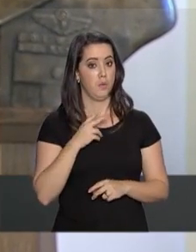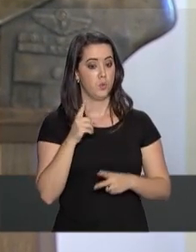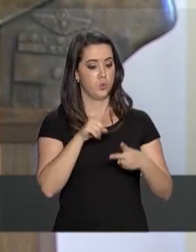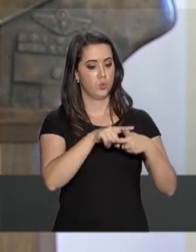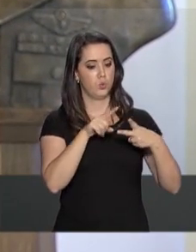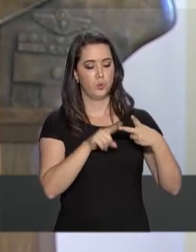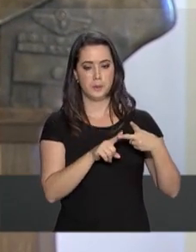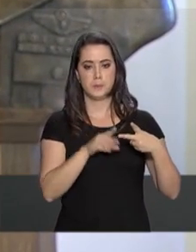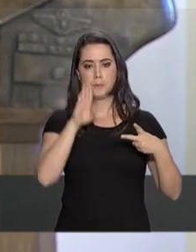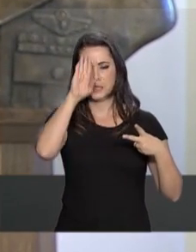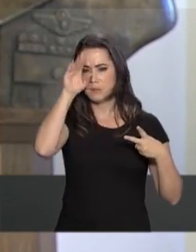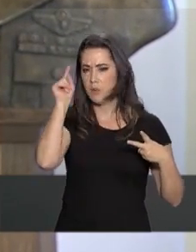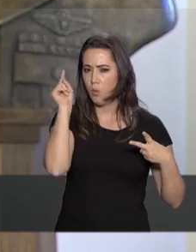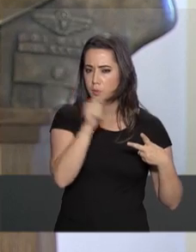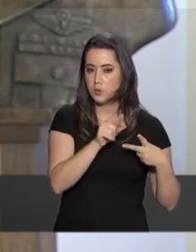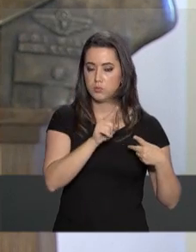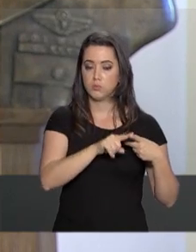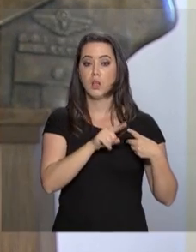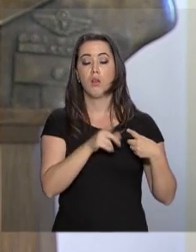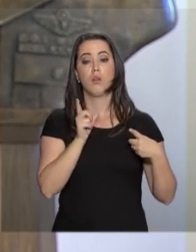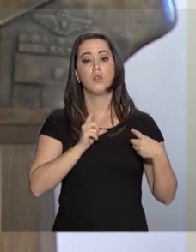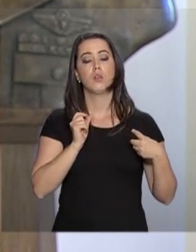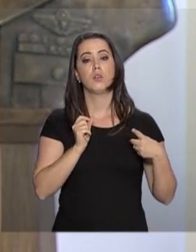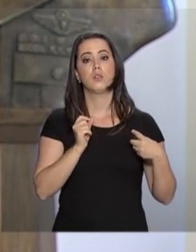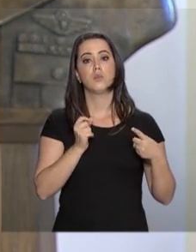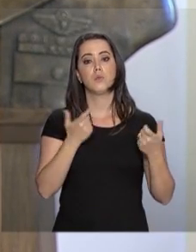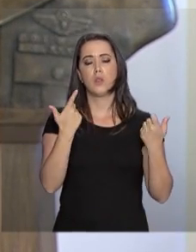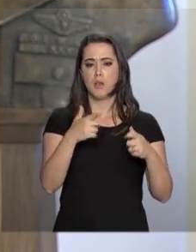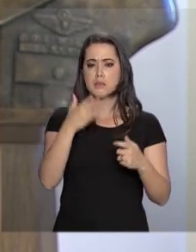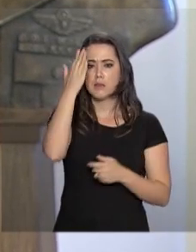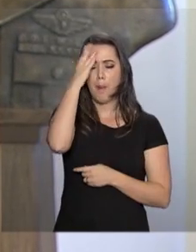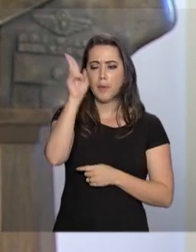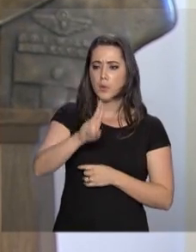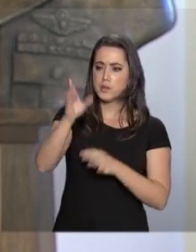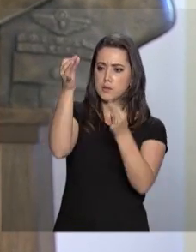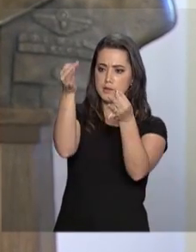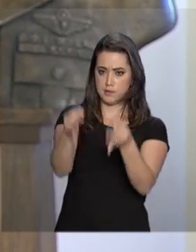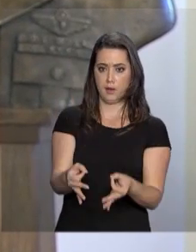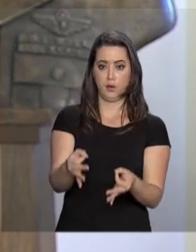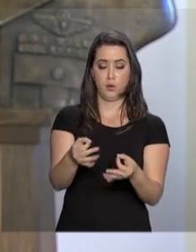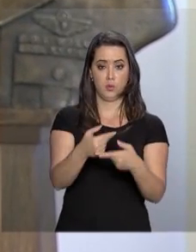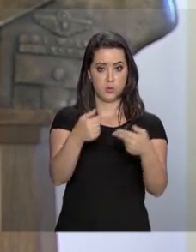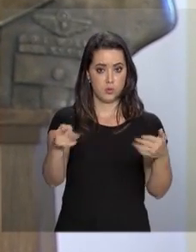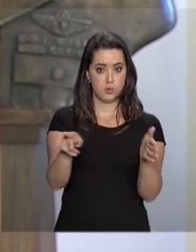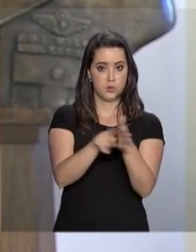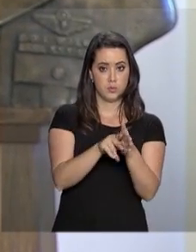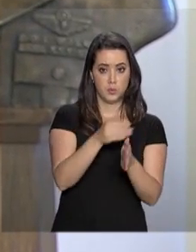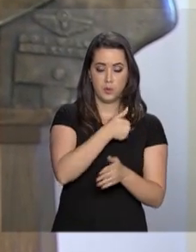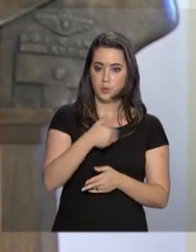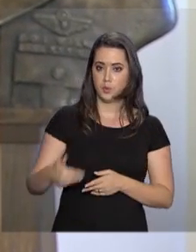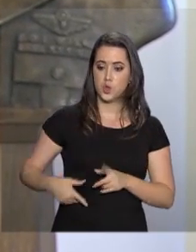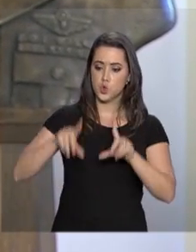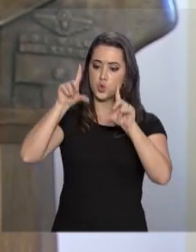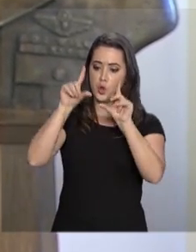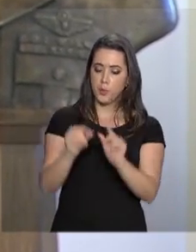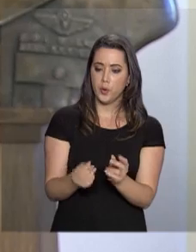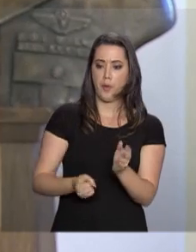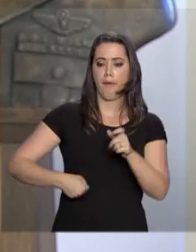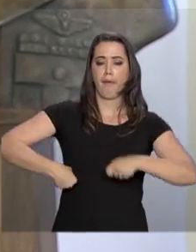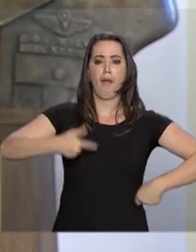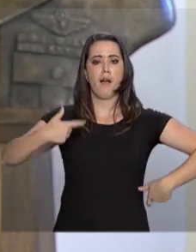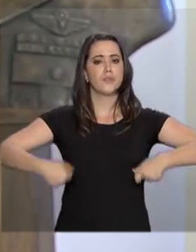A primeira é a racionalização das estruturas, visando reduzir custos operacionais